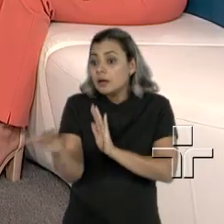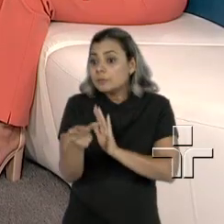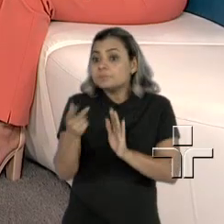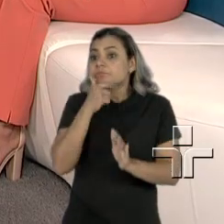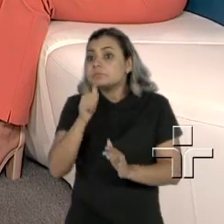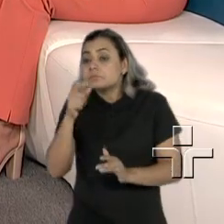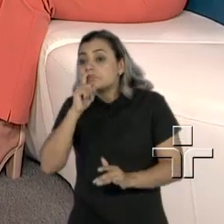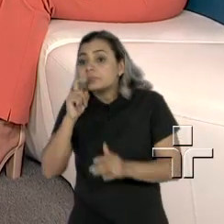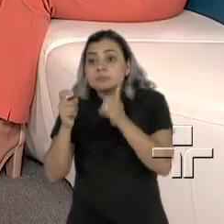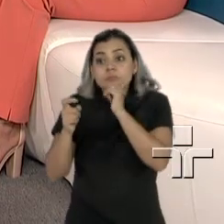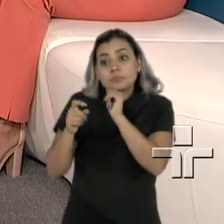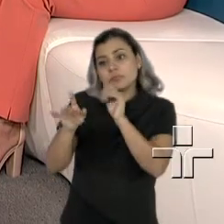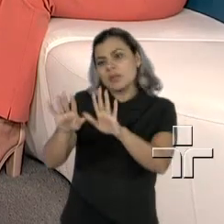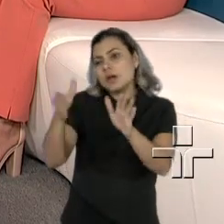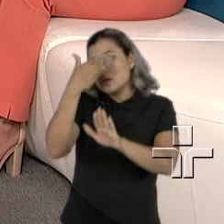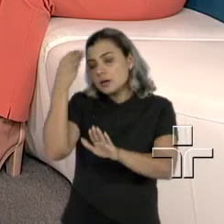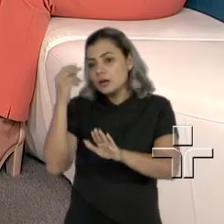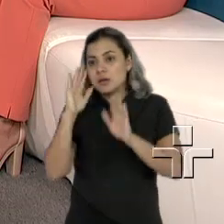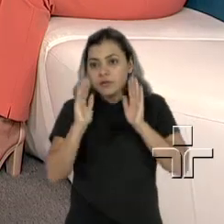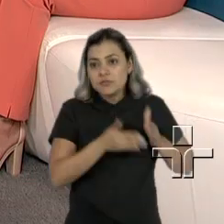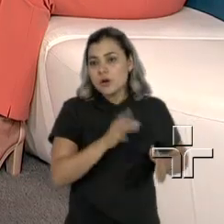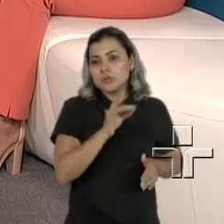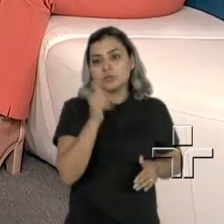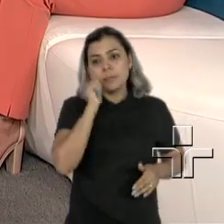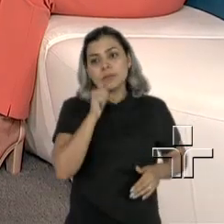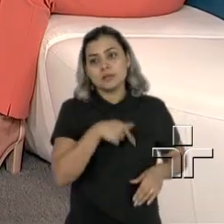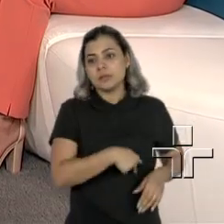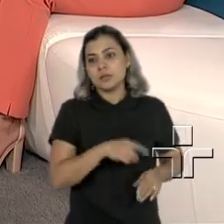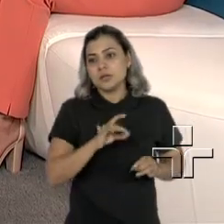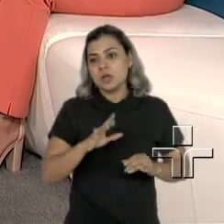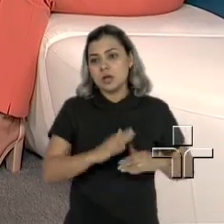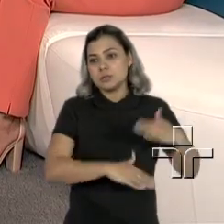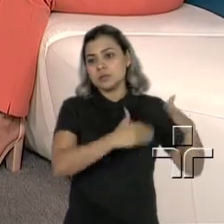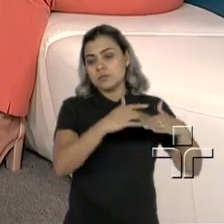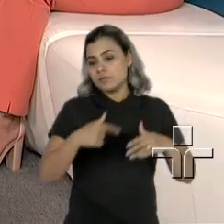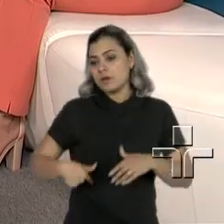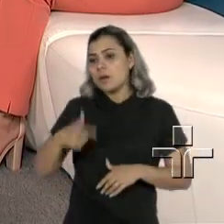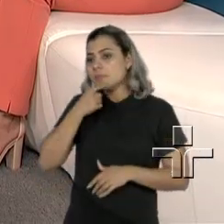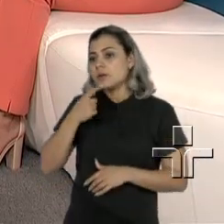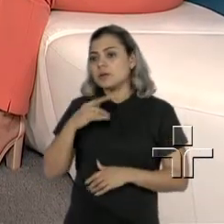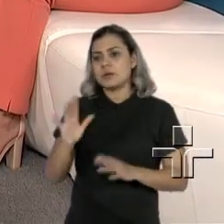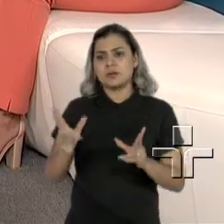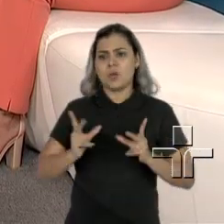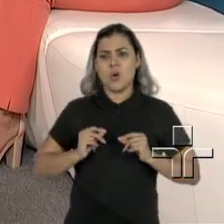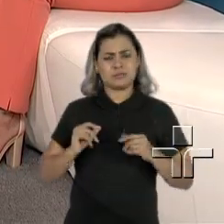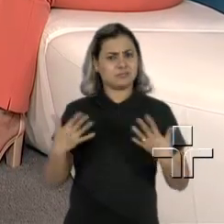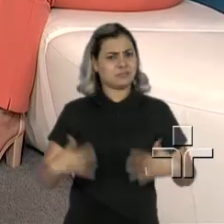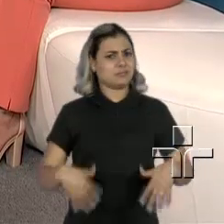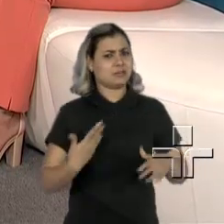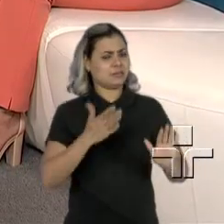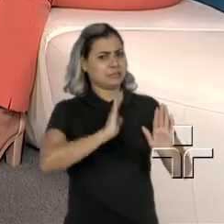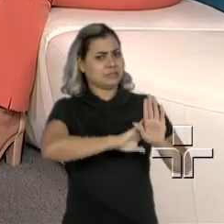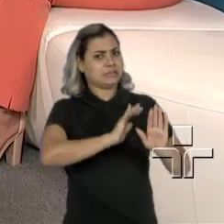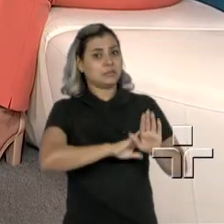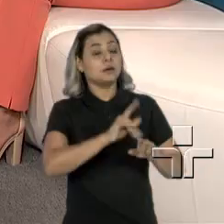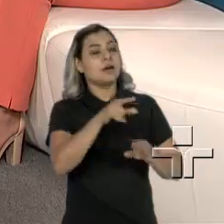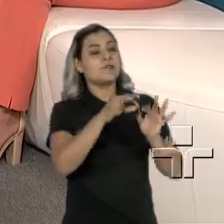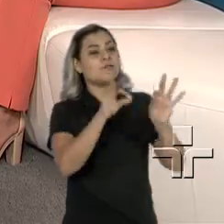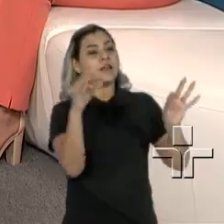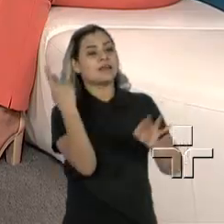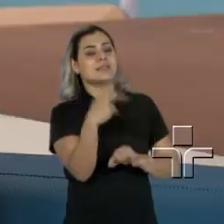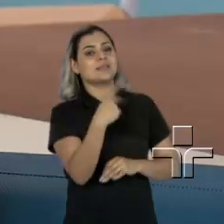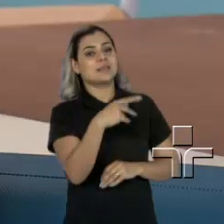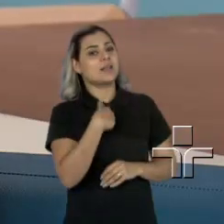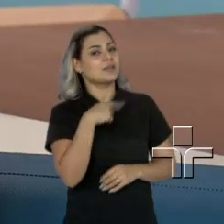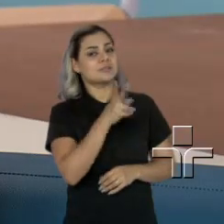vamos esquecer do menino, agora a gente pensa só na menina e deixa só a menina desinterroda. vai dar falta de delicadeza. Ela falou uma frase que eu uso